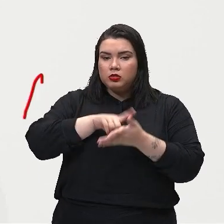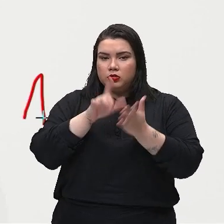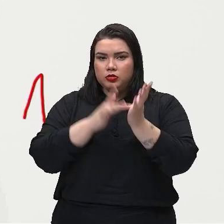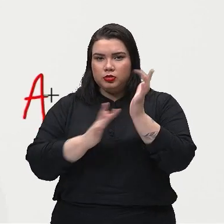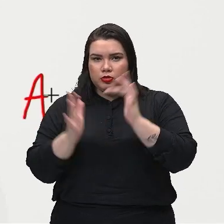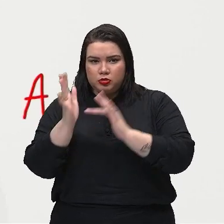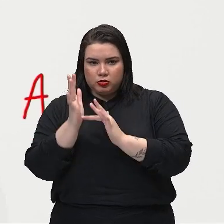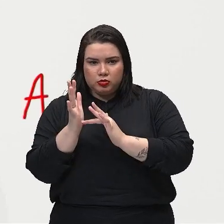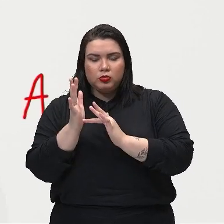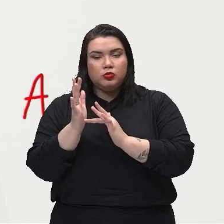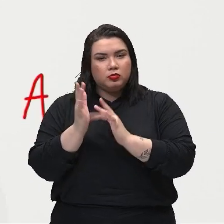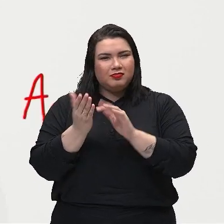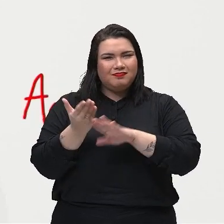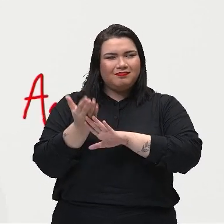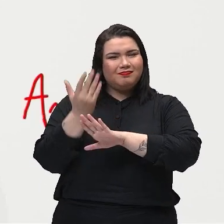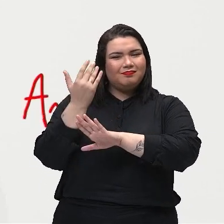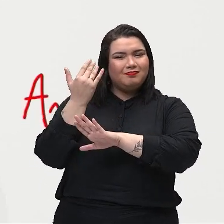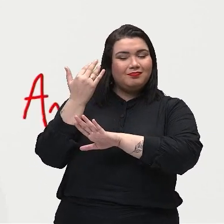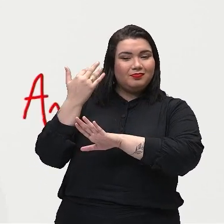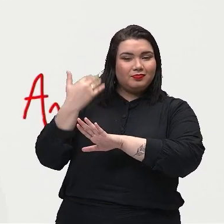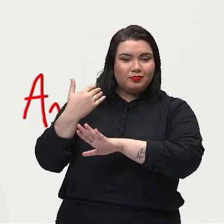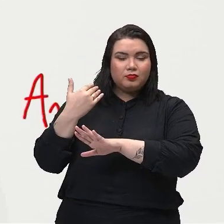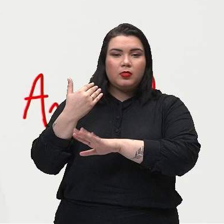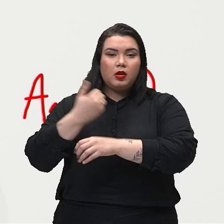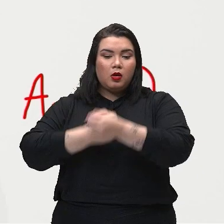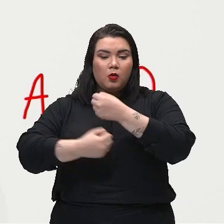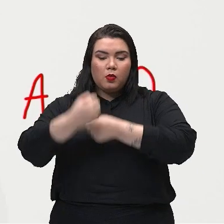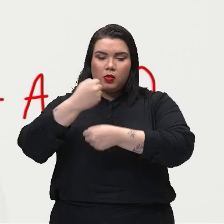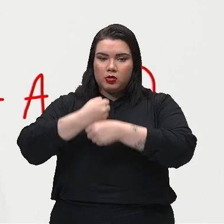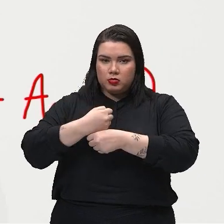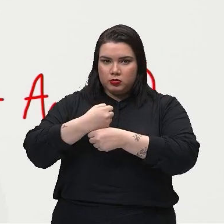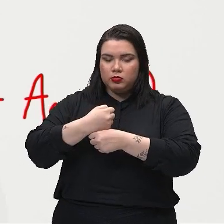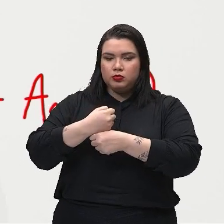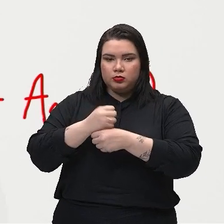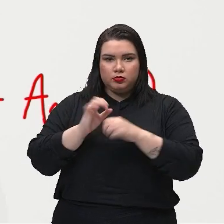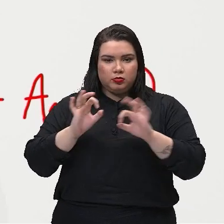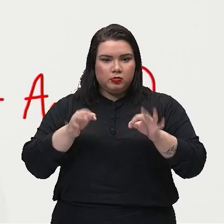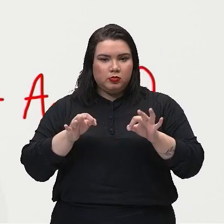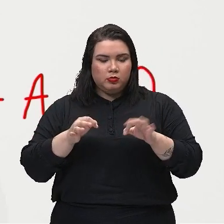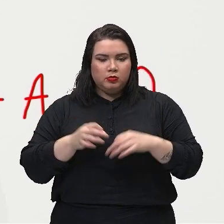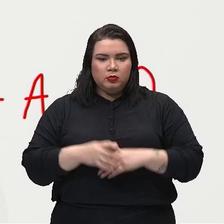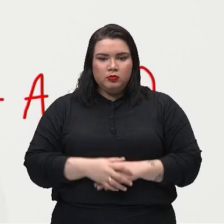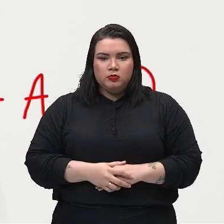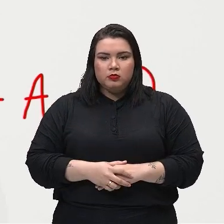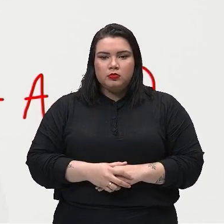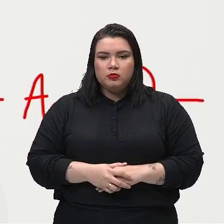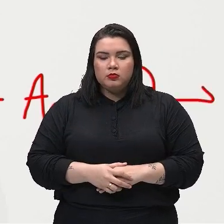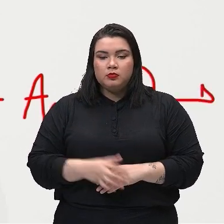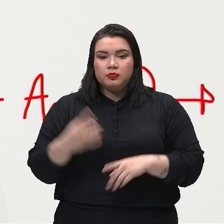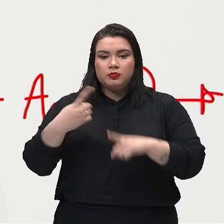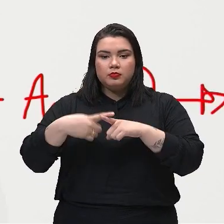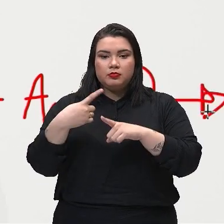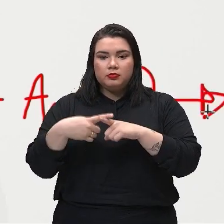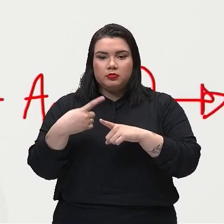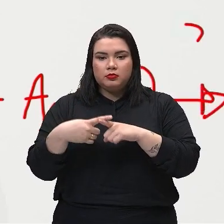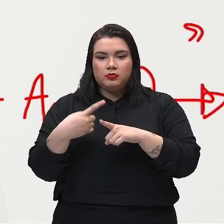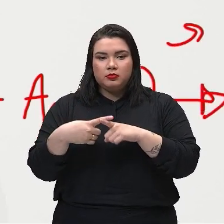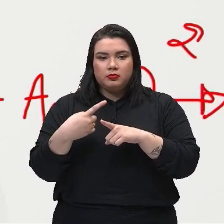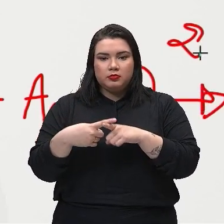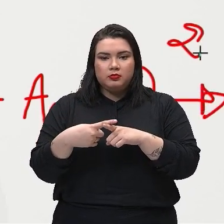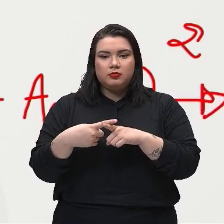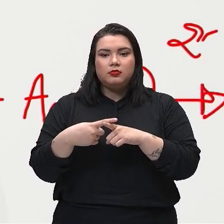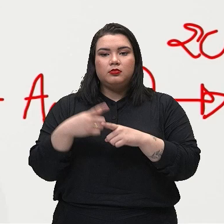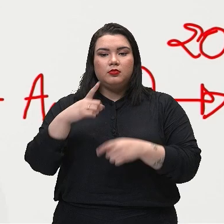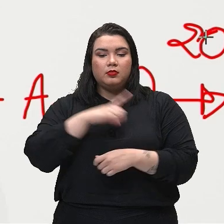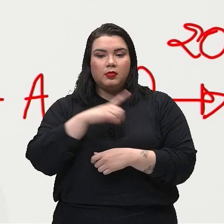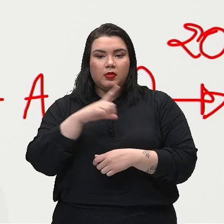zero, por exemplo. Tudo que estiver antes ao ano, ó, antes, porque para cá nós